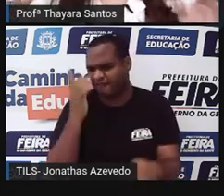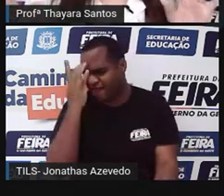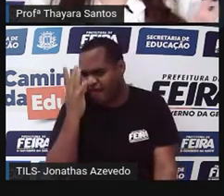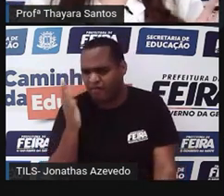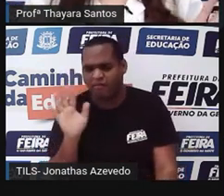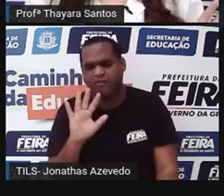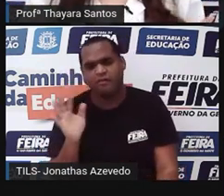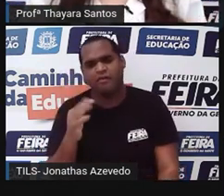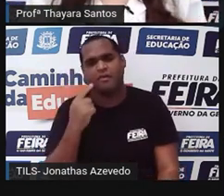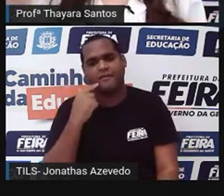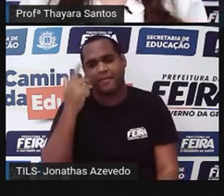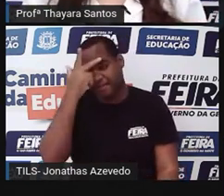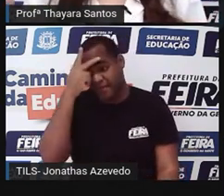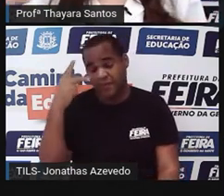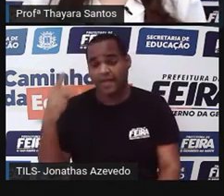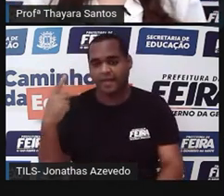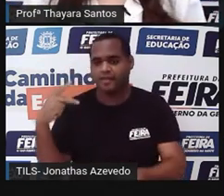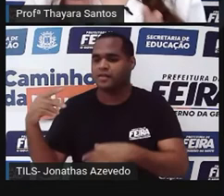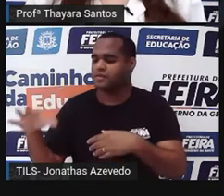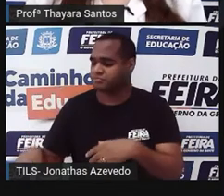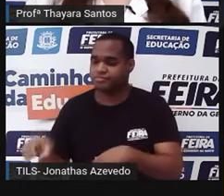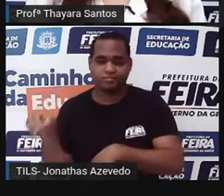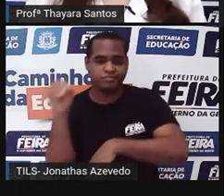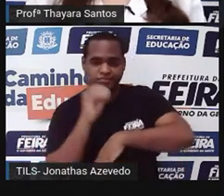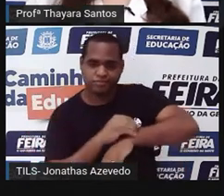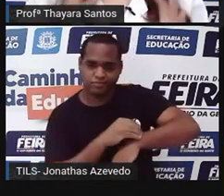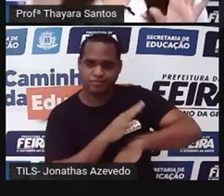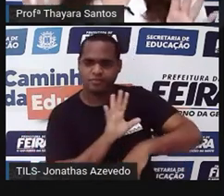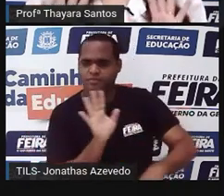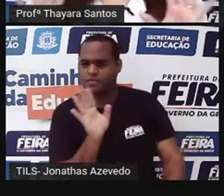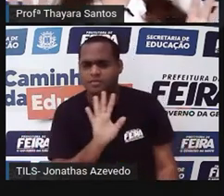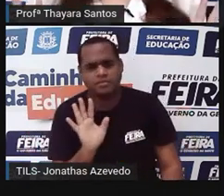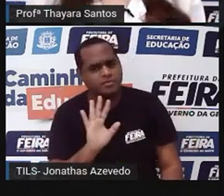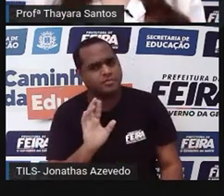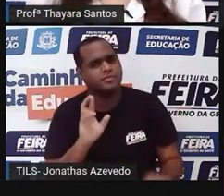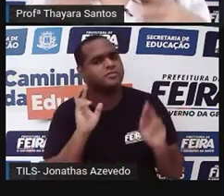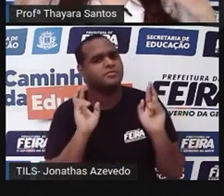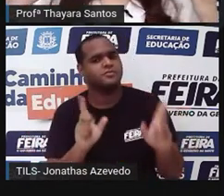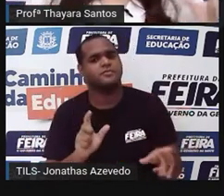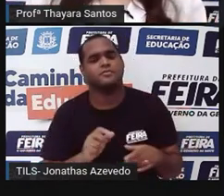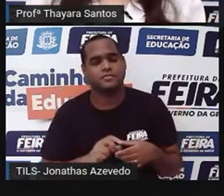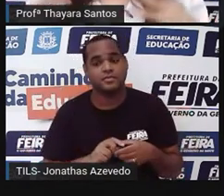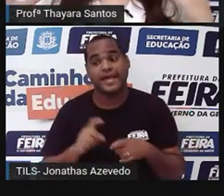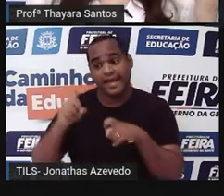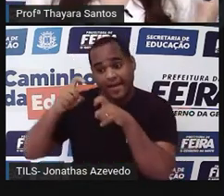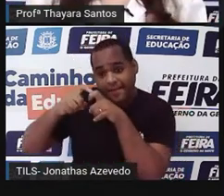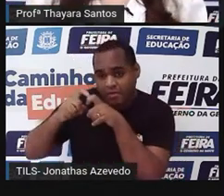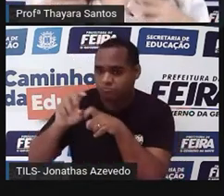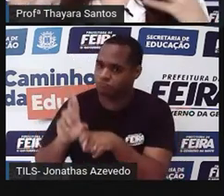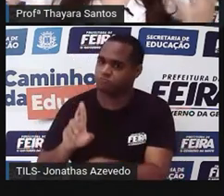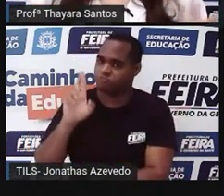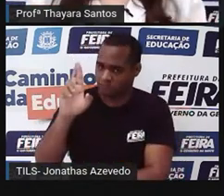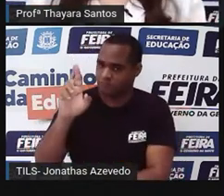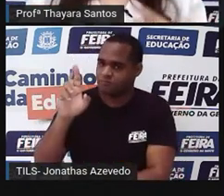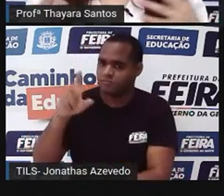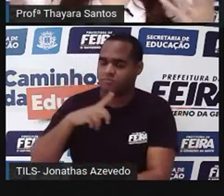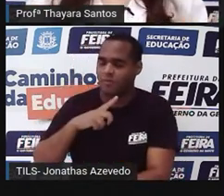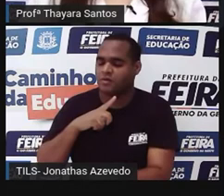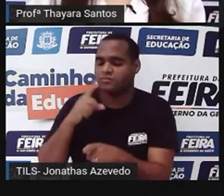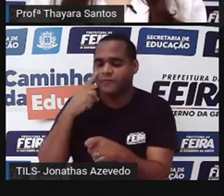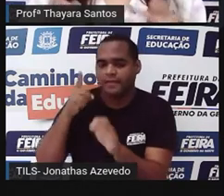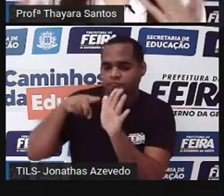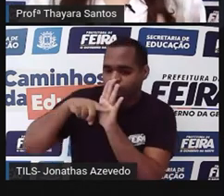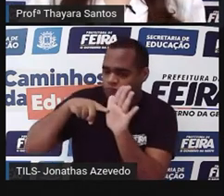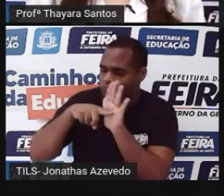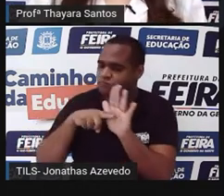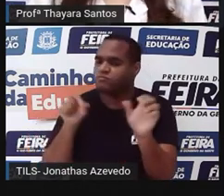Você sabe que alguém tem trombose, vai lá, pega um sanguessuga e bota na pessoa. Não, não é desse jeito. O médico é que vai receitar, né? Como